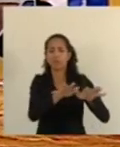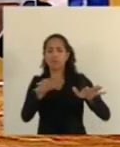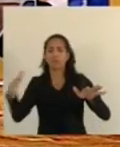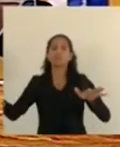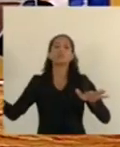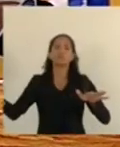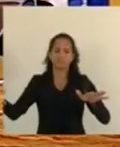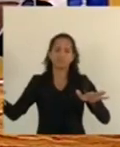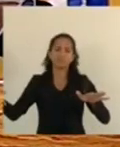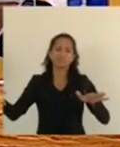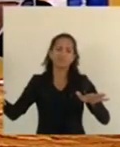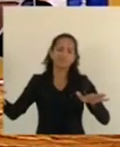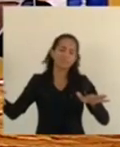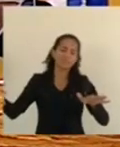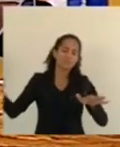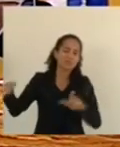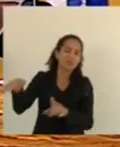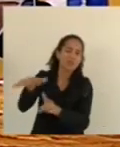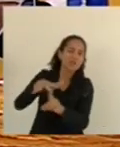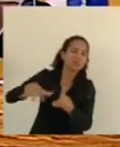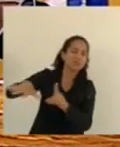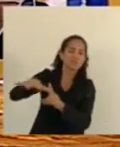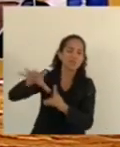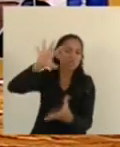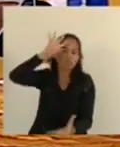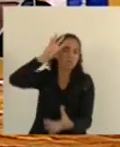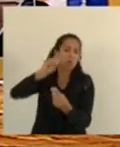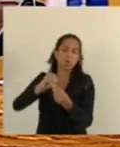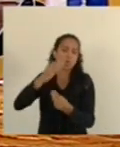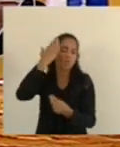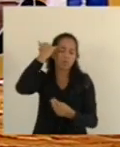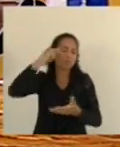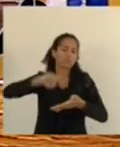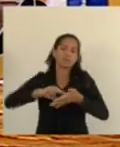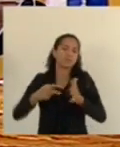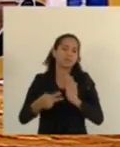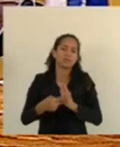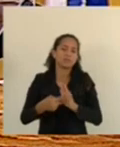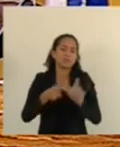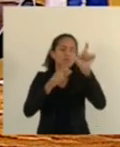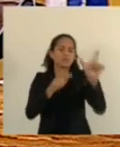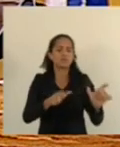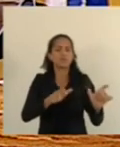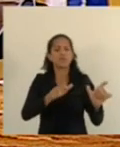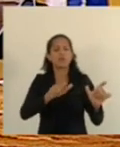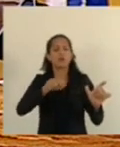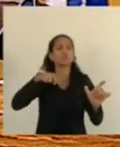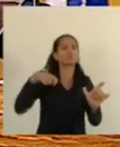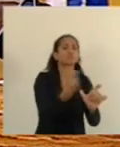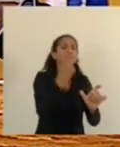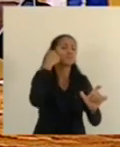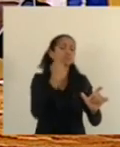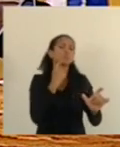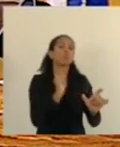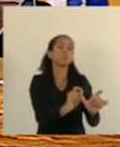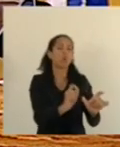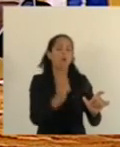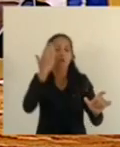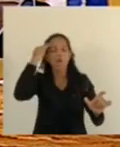por parte daqueles que não compreendem o que significa ser surdo. O real